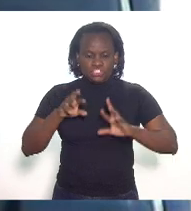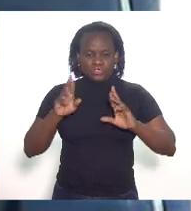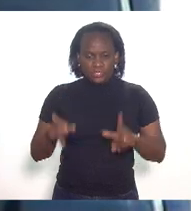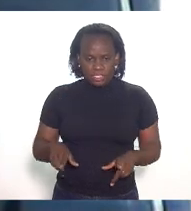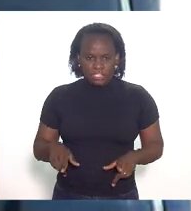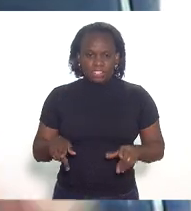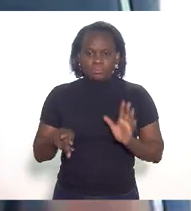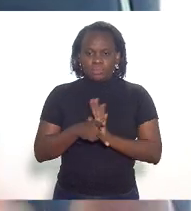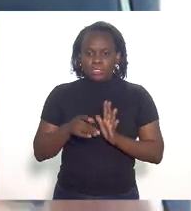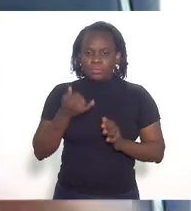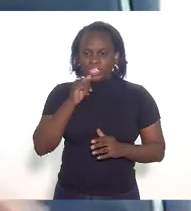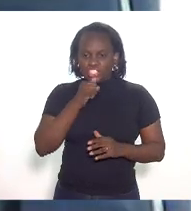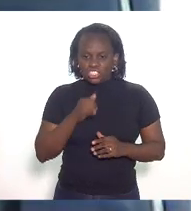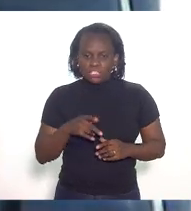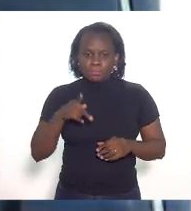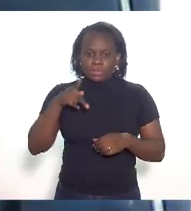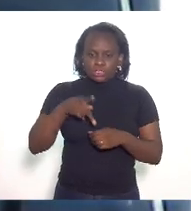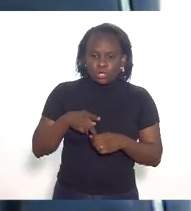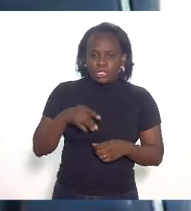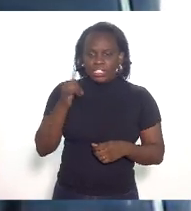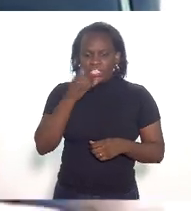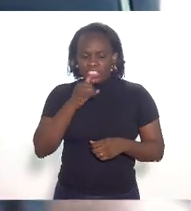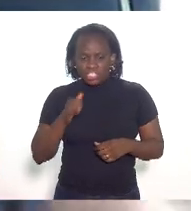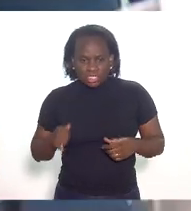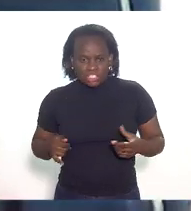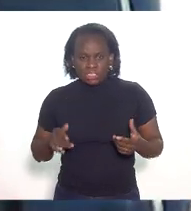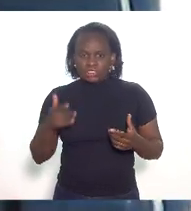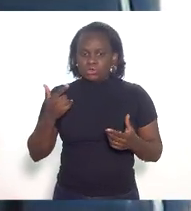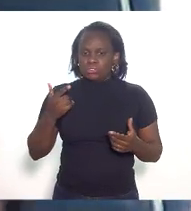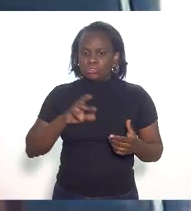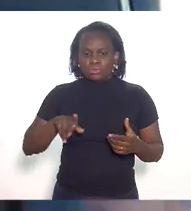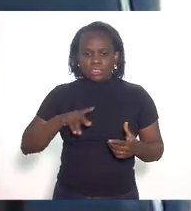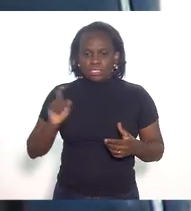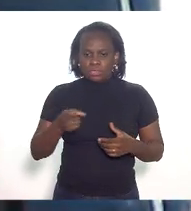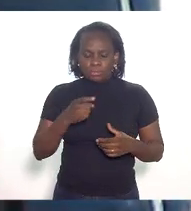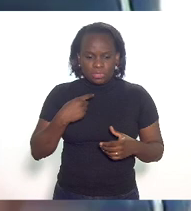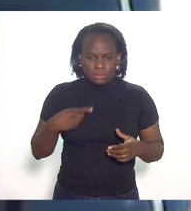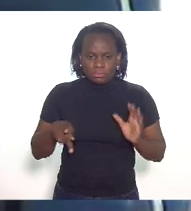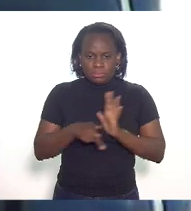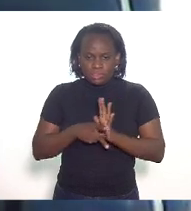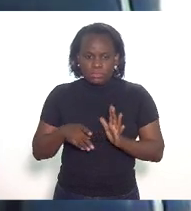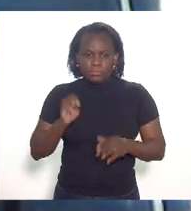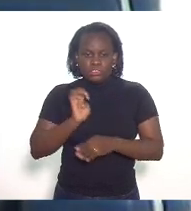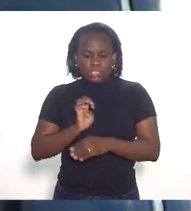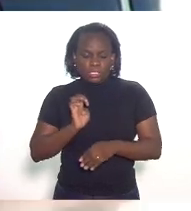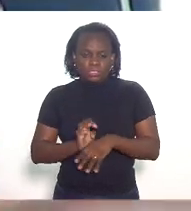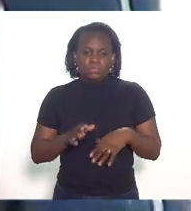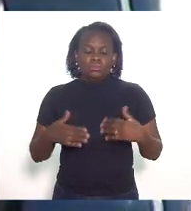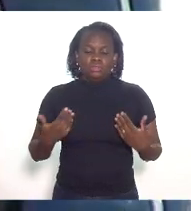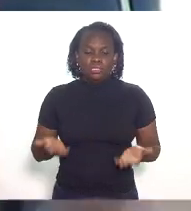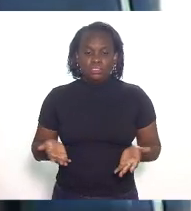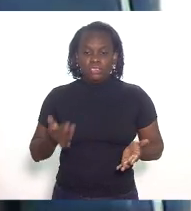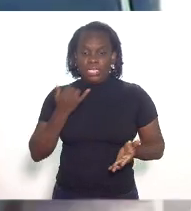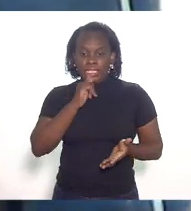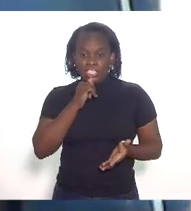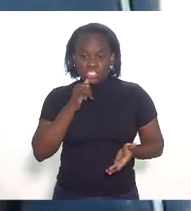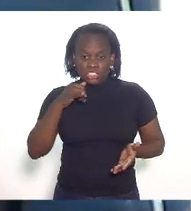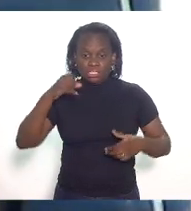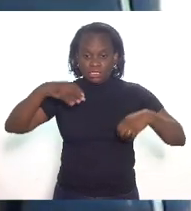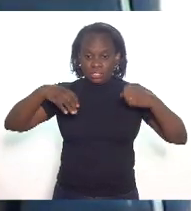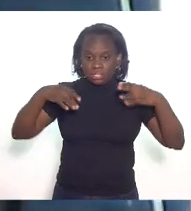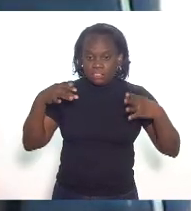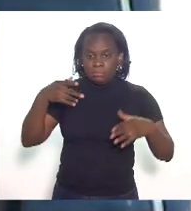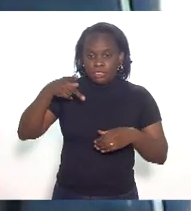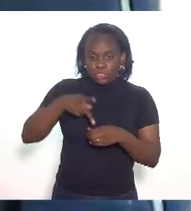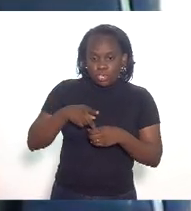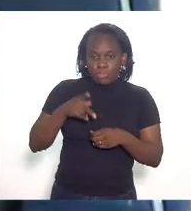principalmente de energia petróleo e energia elétrica eles não são tributados nas operações interestaduais ou seja energia elétrica e petróleo quando